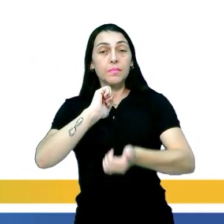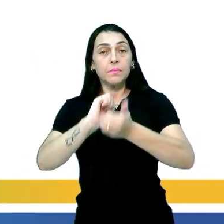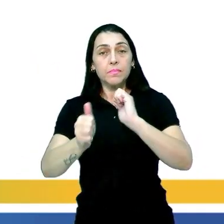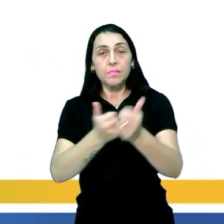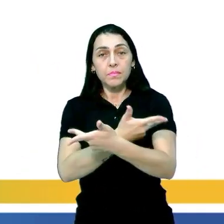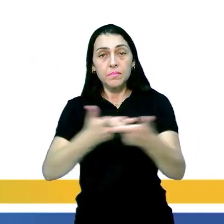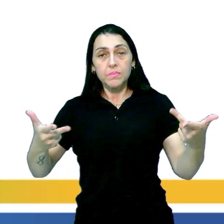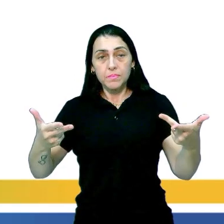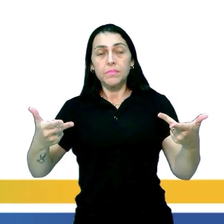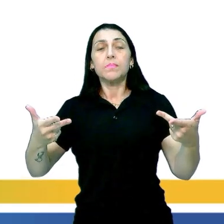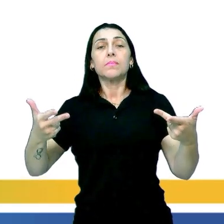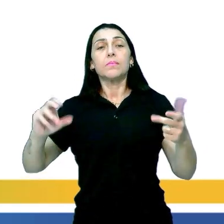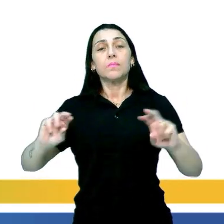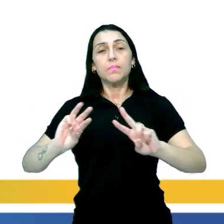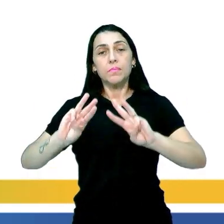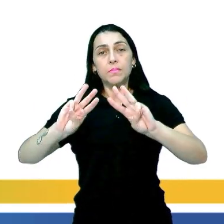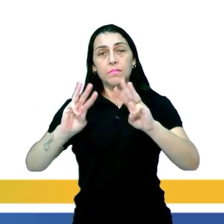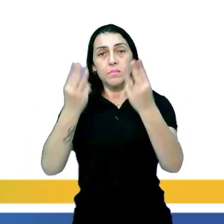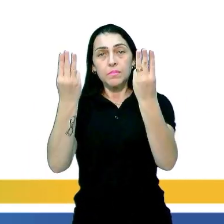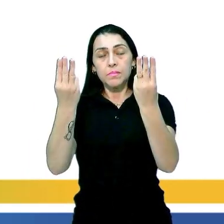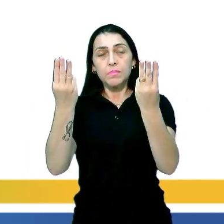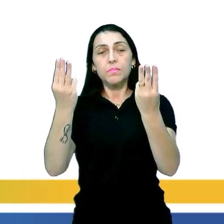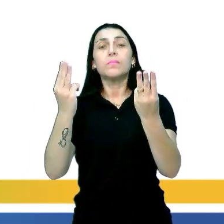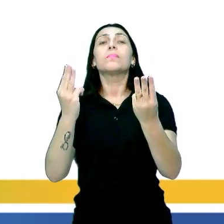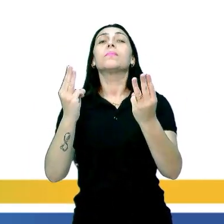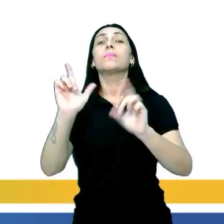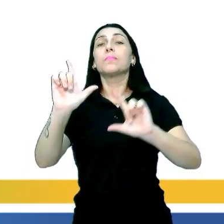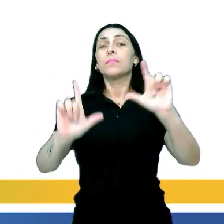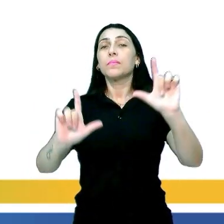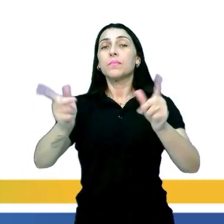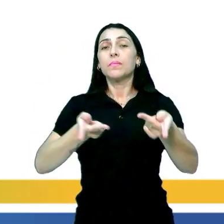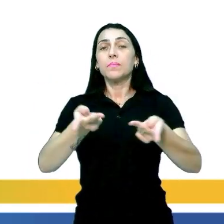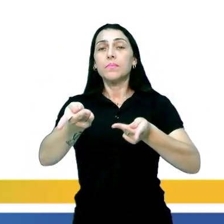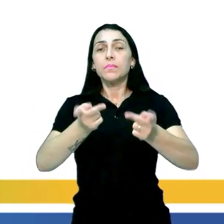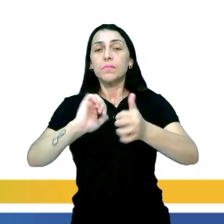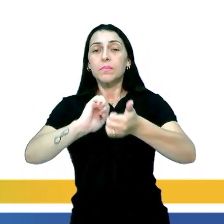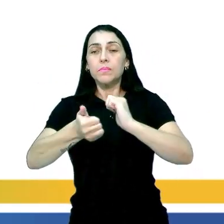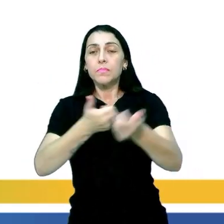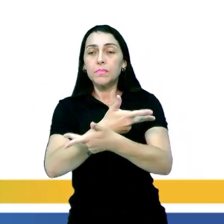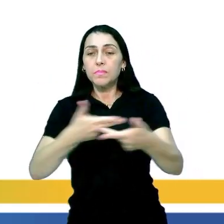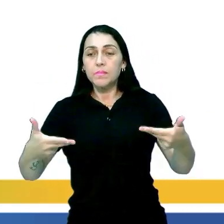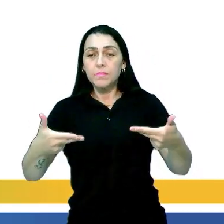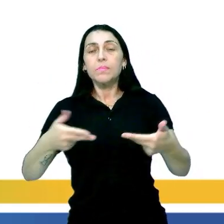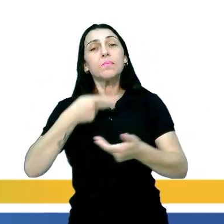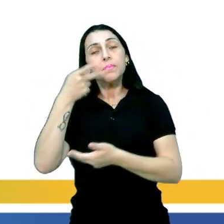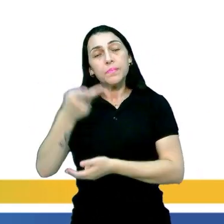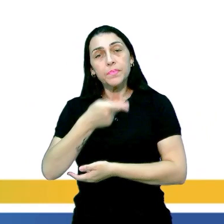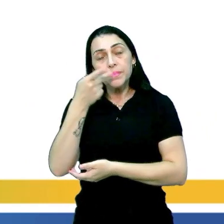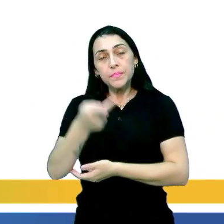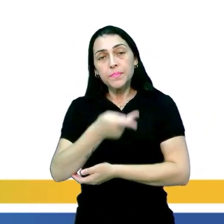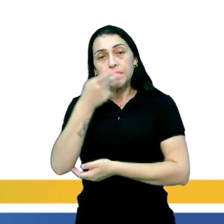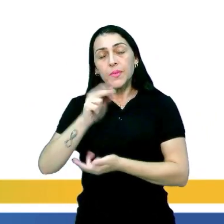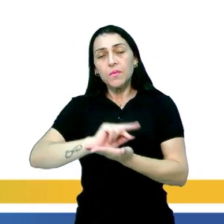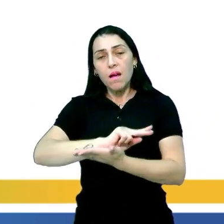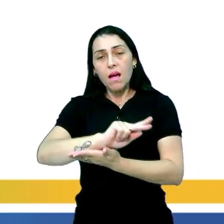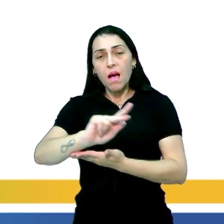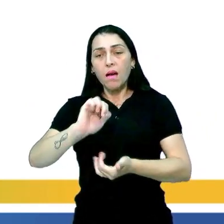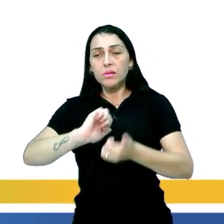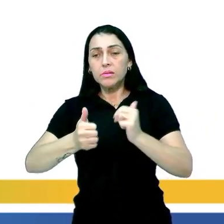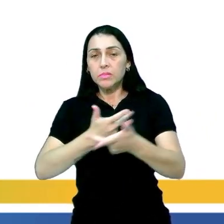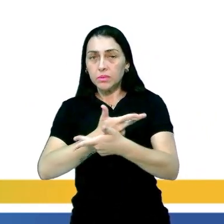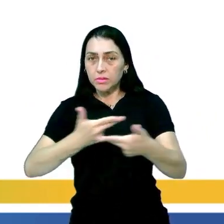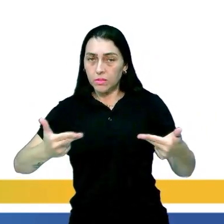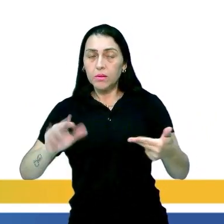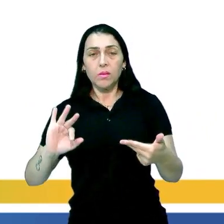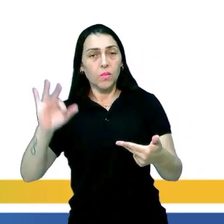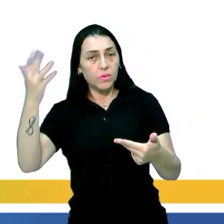Sports Show é o nosso programa de esportes, ok? Geralmente, falam aí sobre vários tipos de esportes